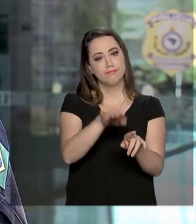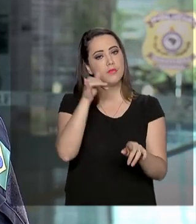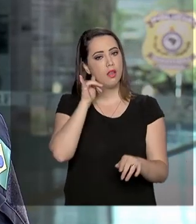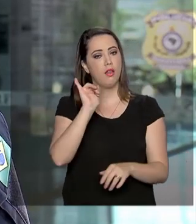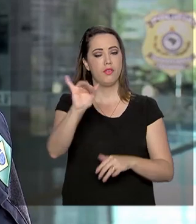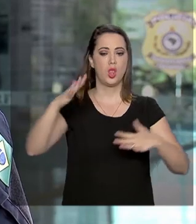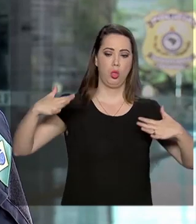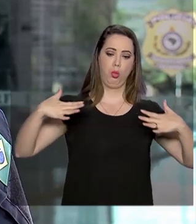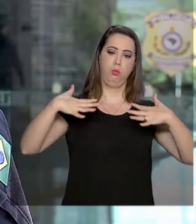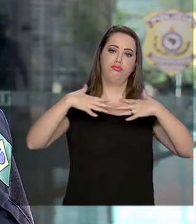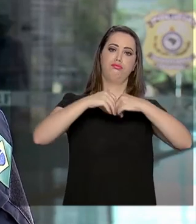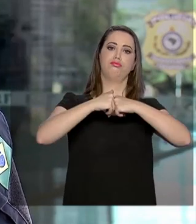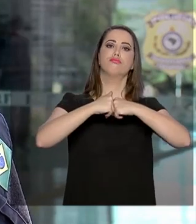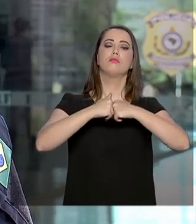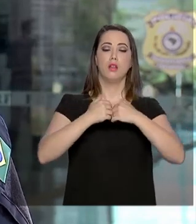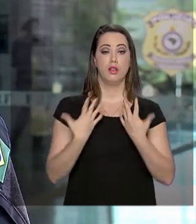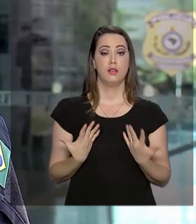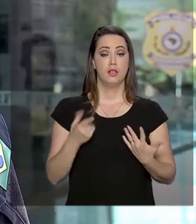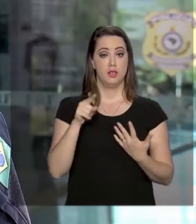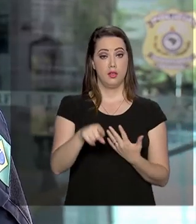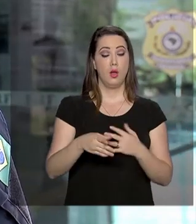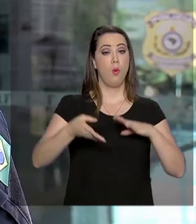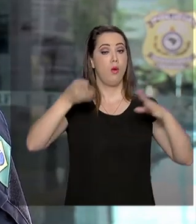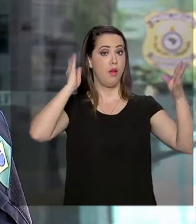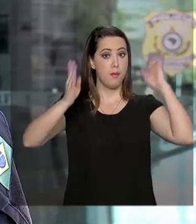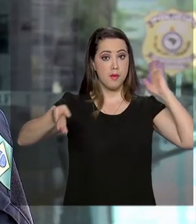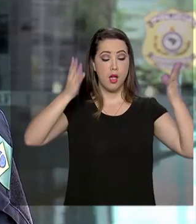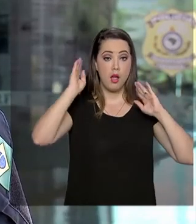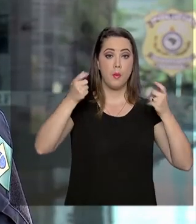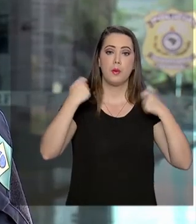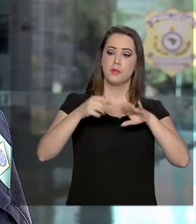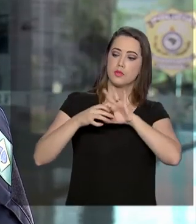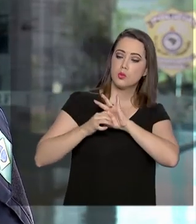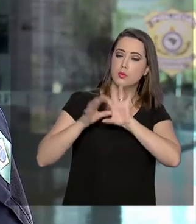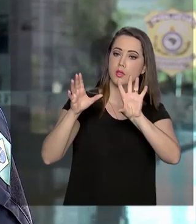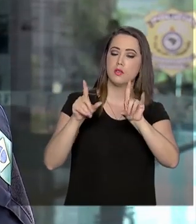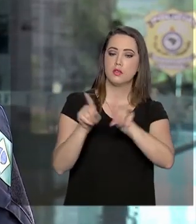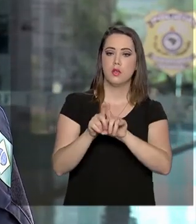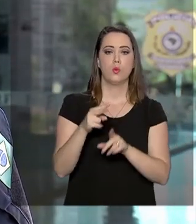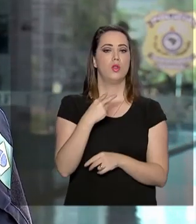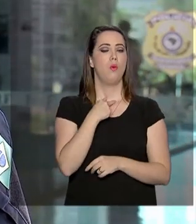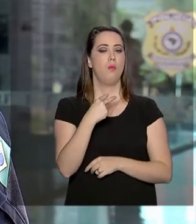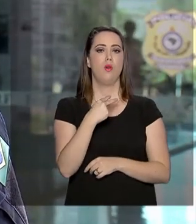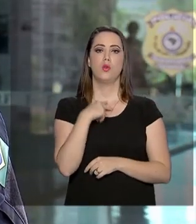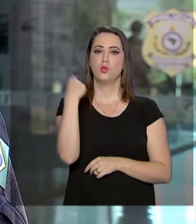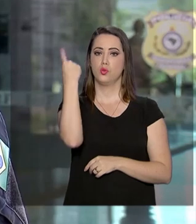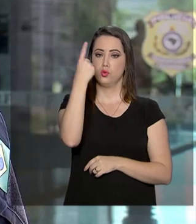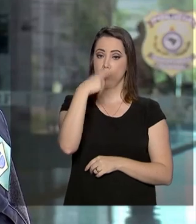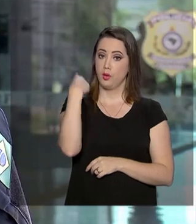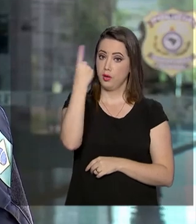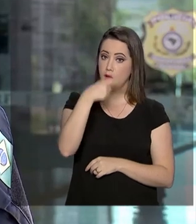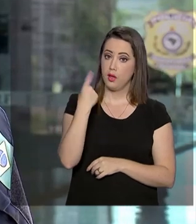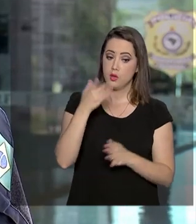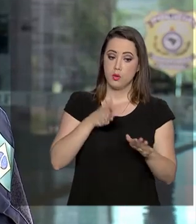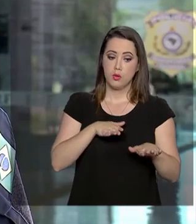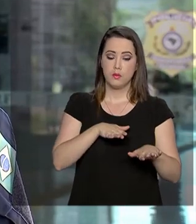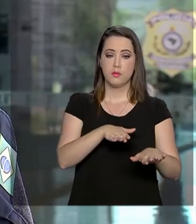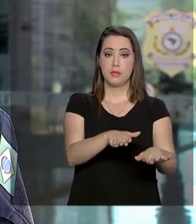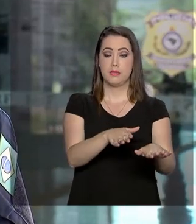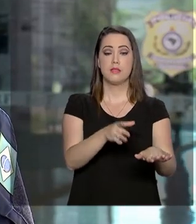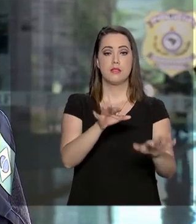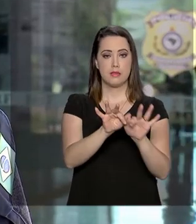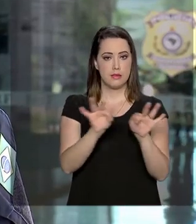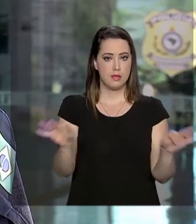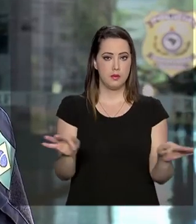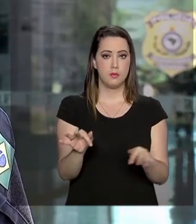colisão frontal. Então, os veículos que são de grande porte, que precisam de autorização, eles não podem rodar nas pistas simples hoje, quinta